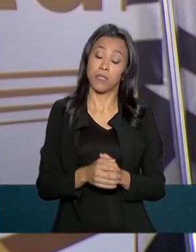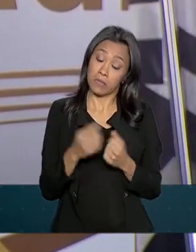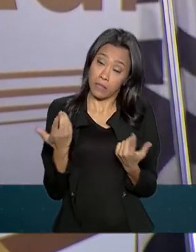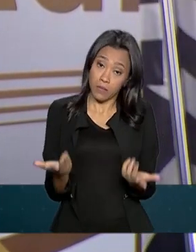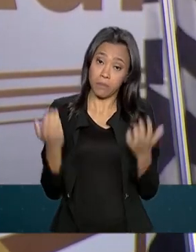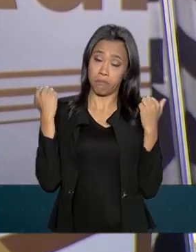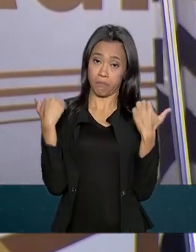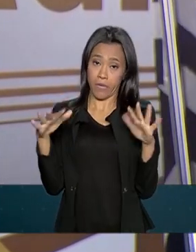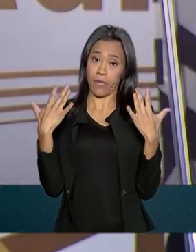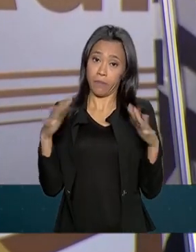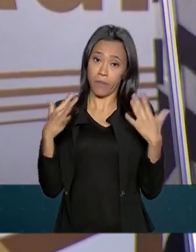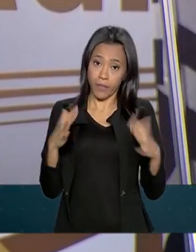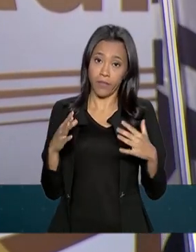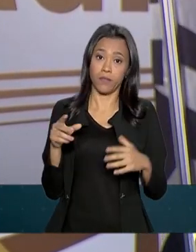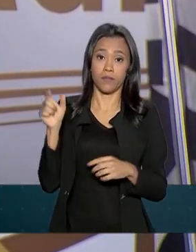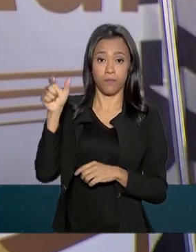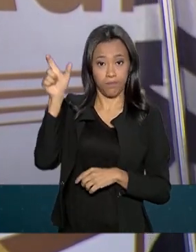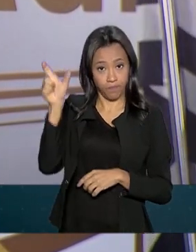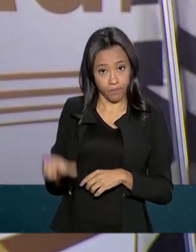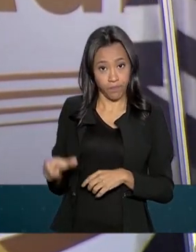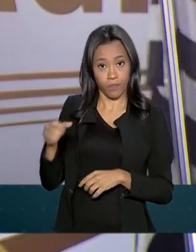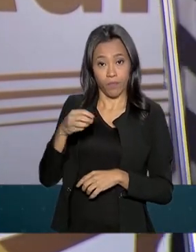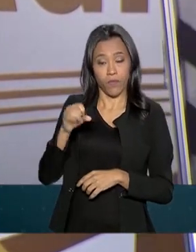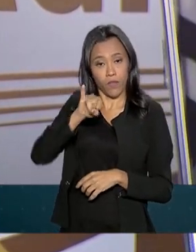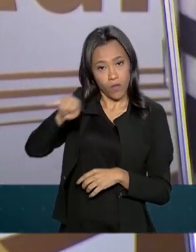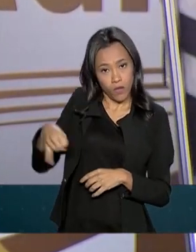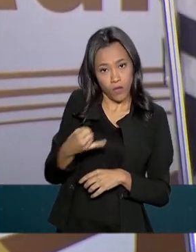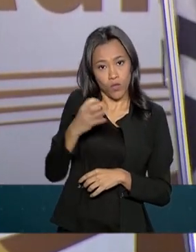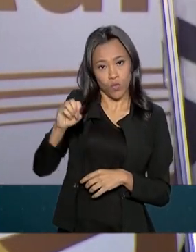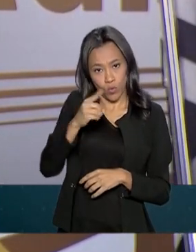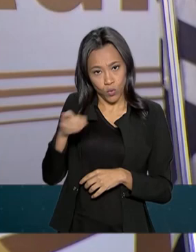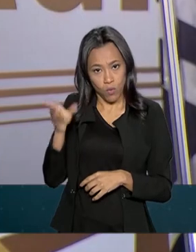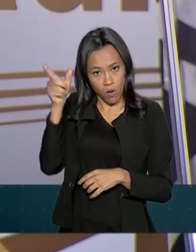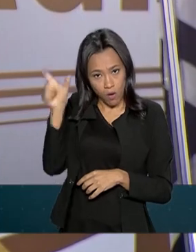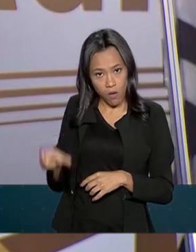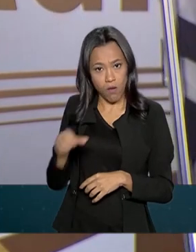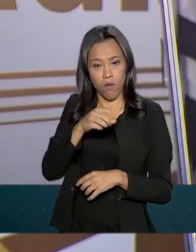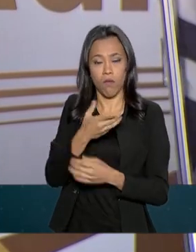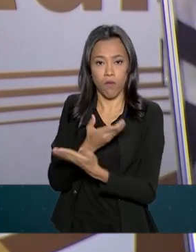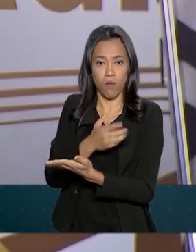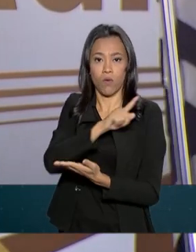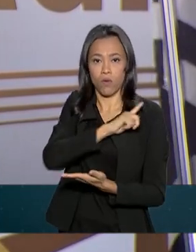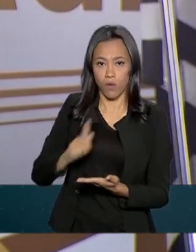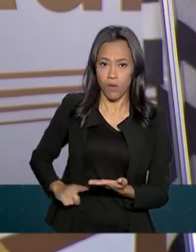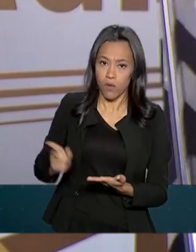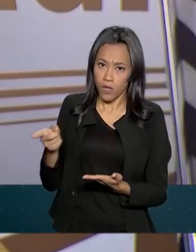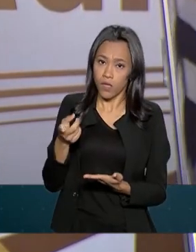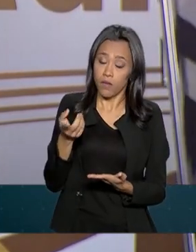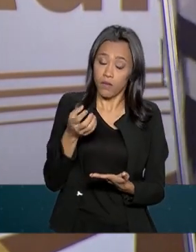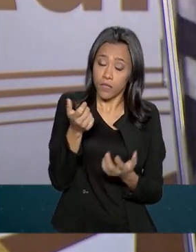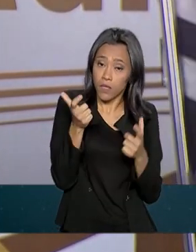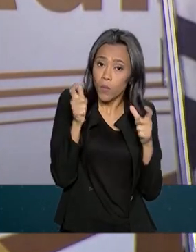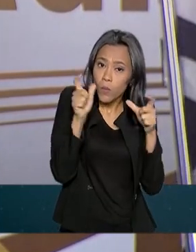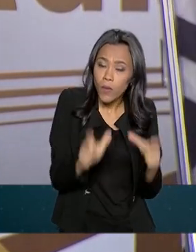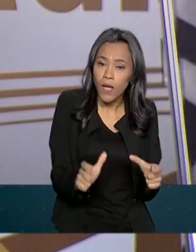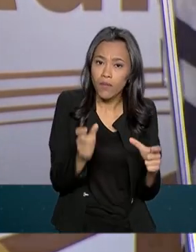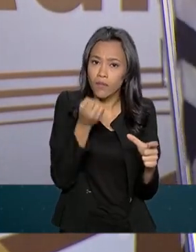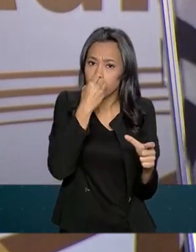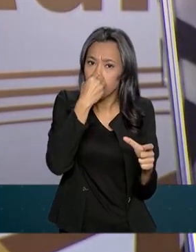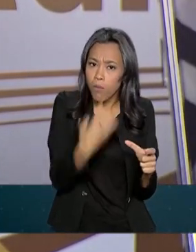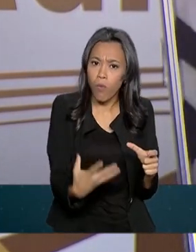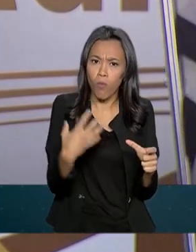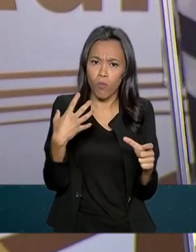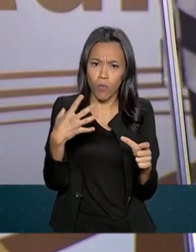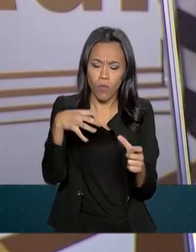como, João Dória, quando você fala que a ADS e a GESP será um posto tecnológico, também juntos estamos